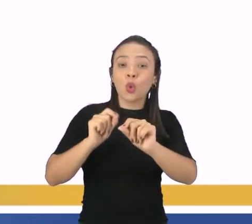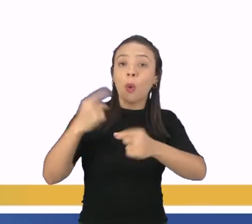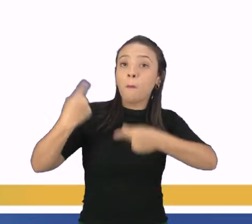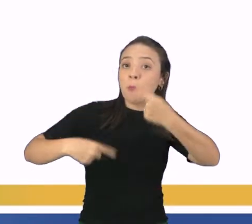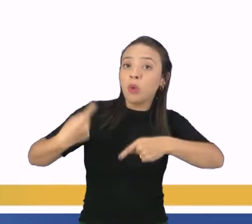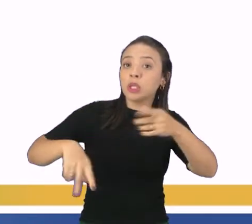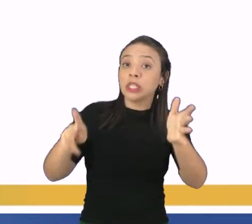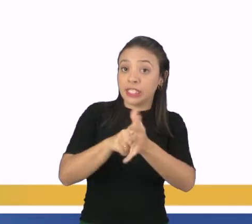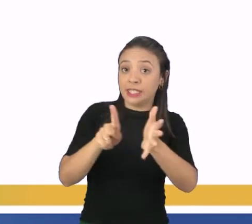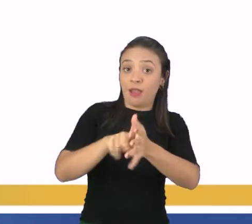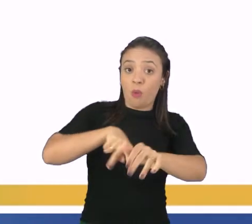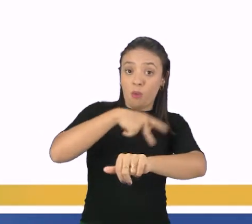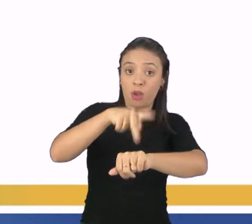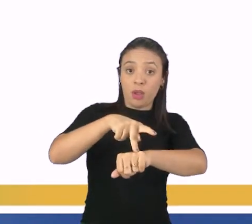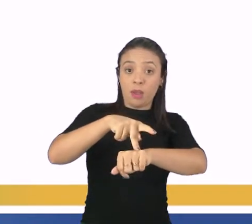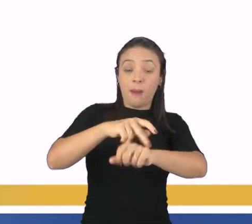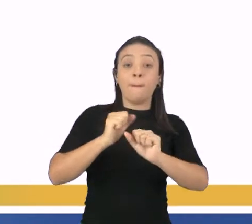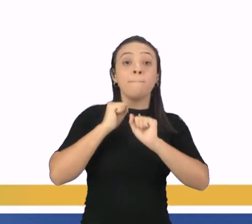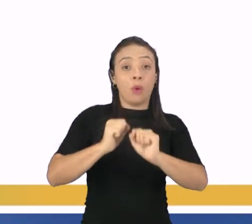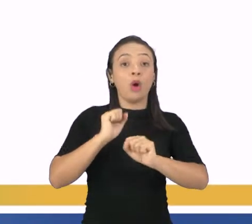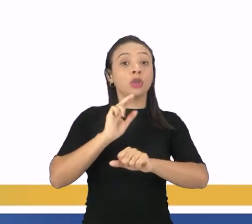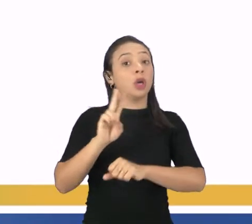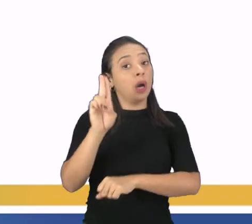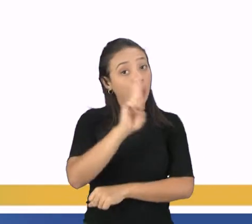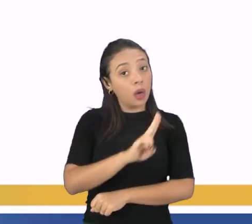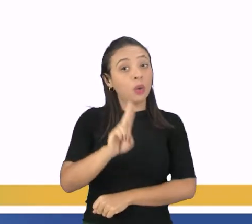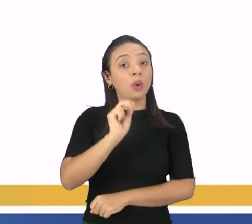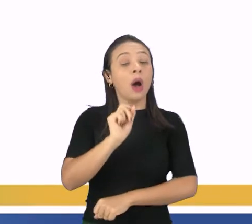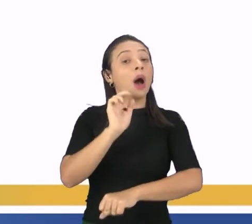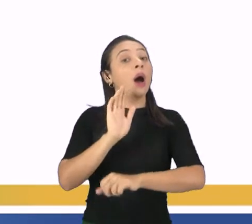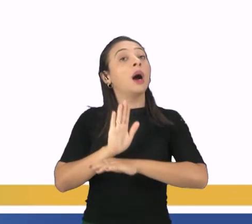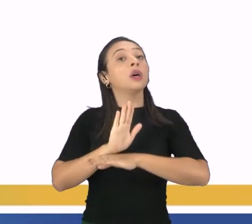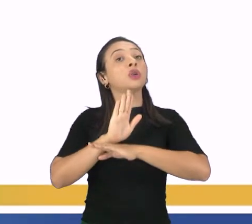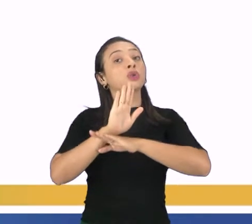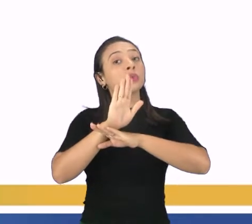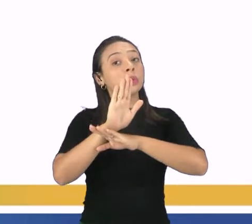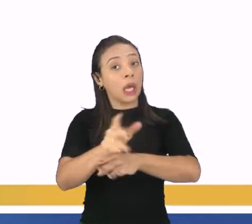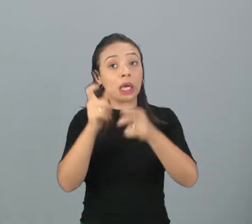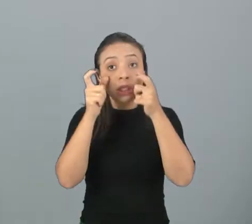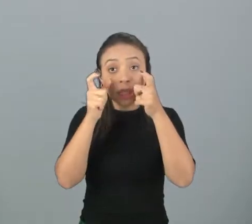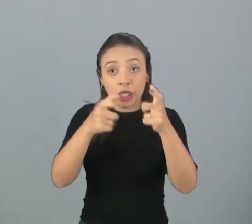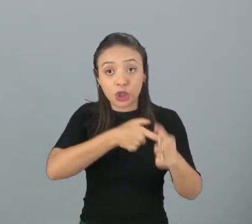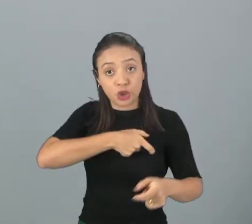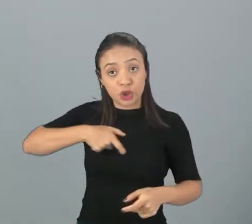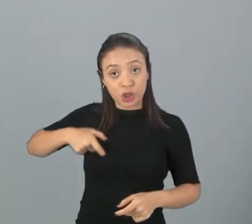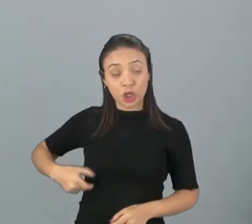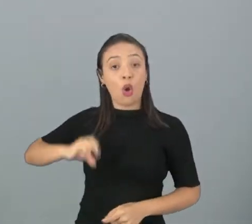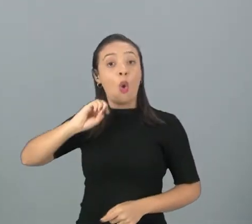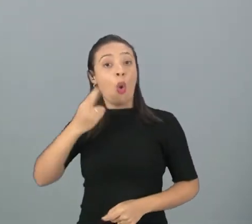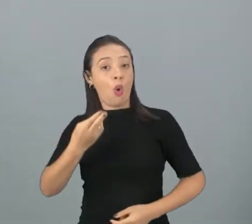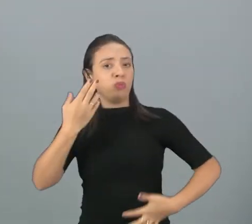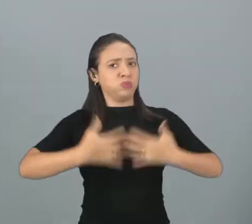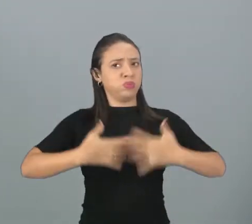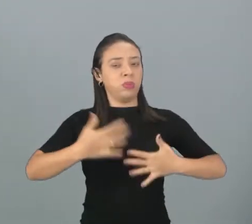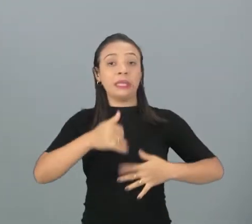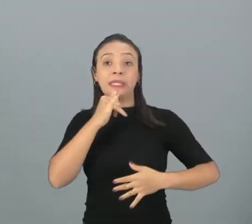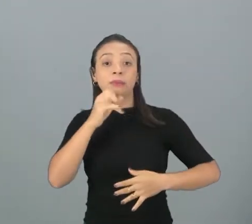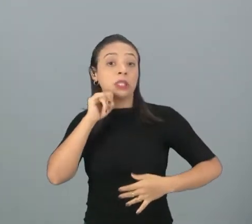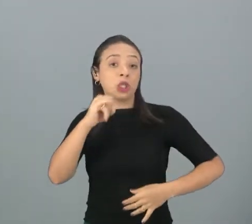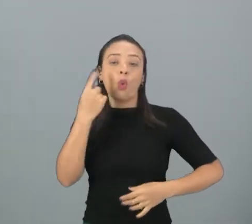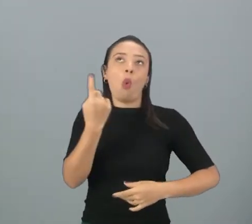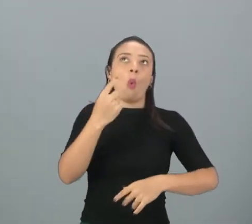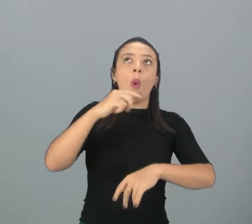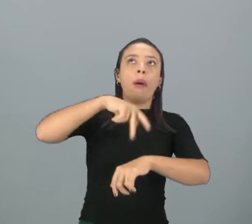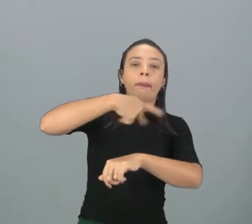toma, ela pode ajudar nesses interesses da China ou pode atrapalhar. Se de repente um país bloquear